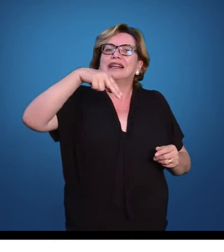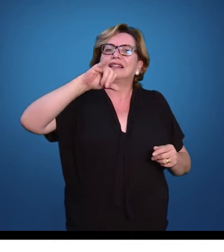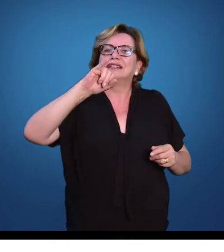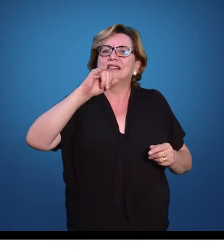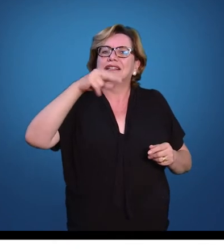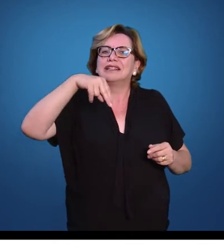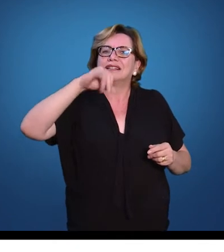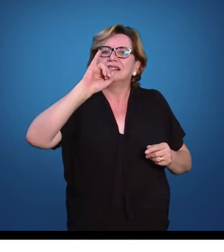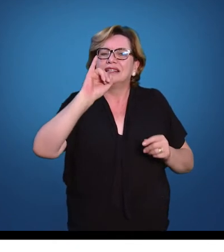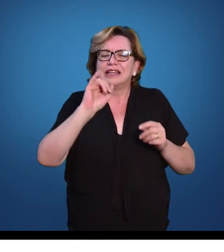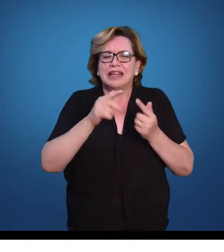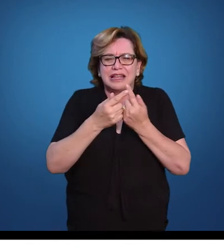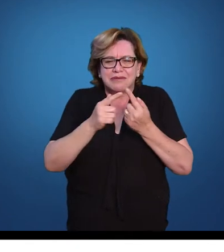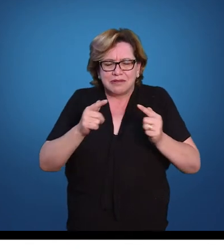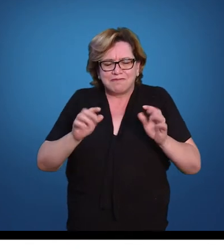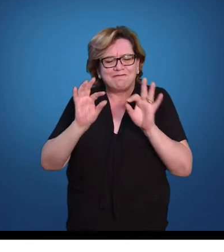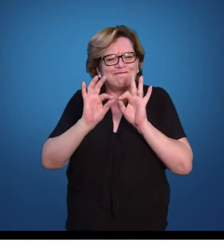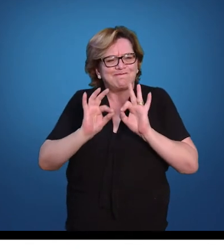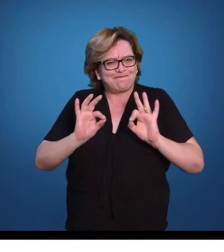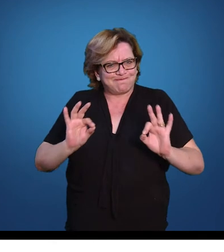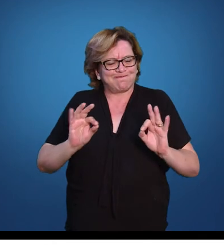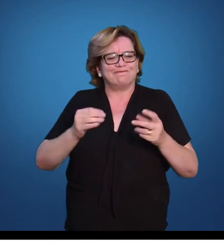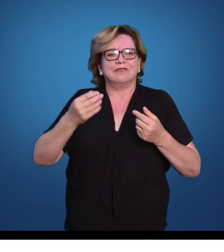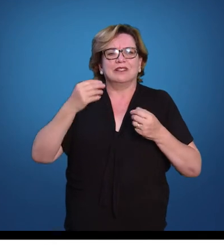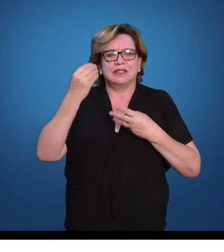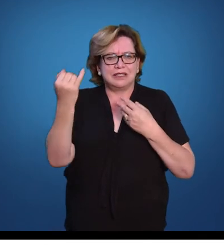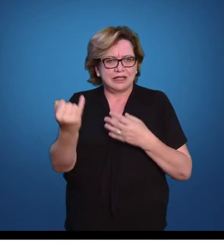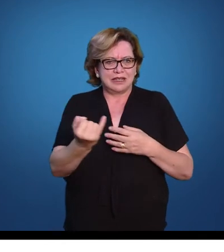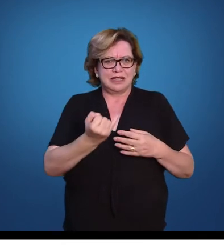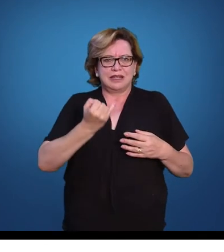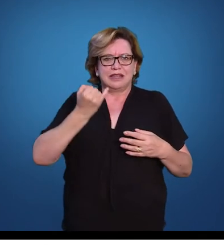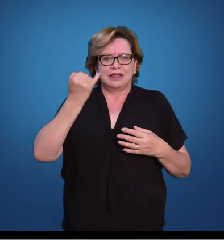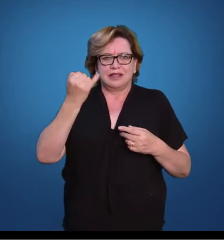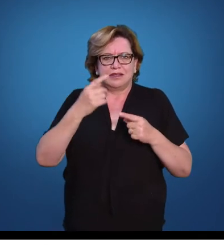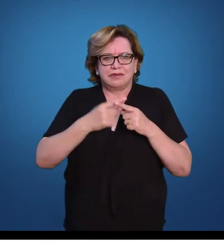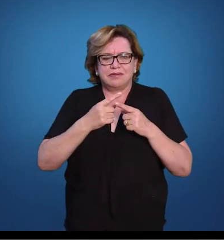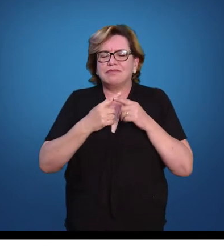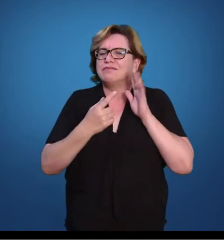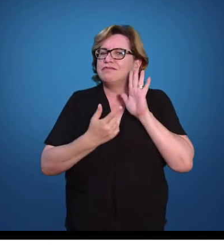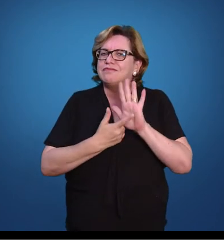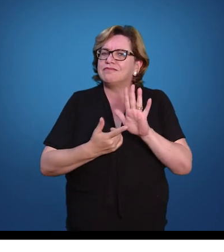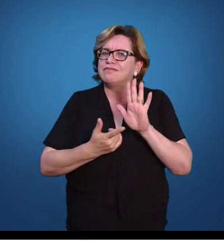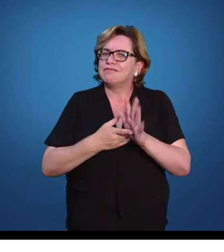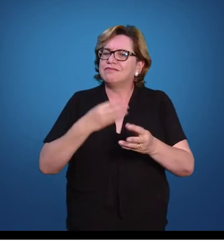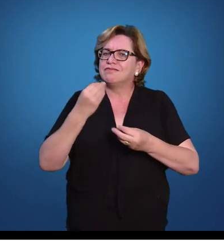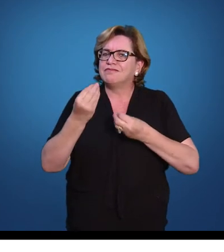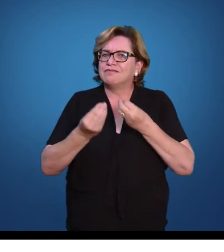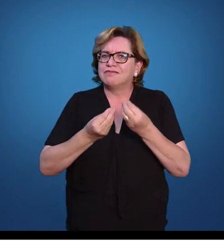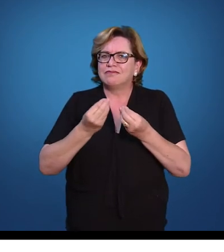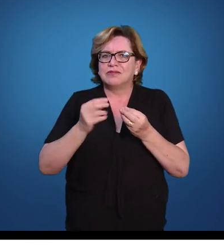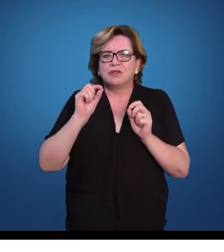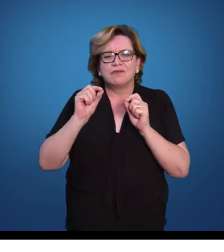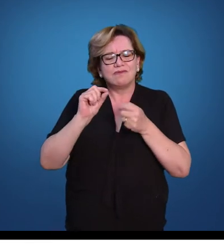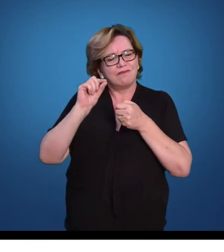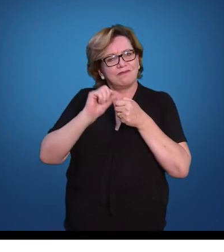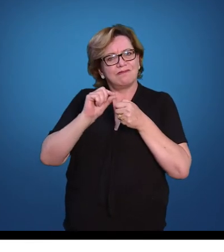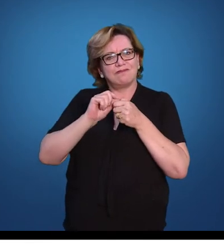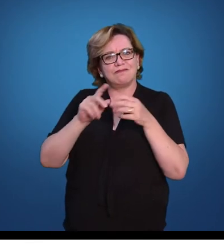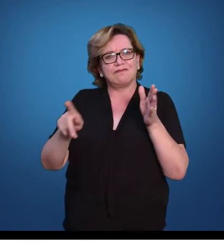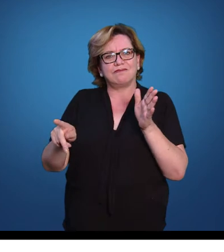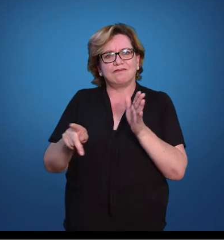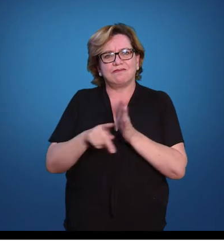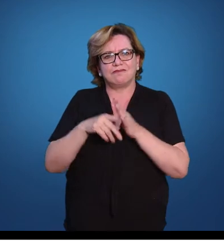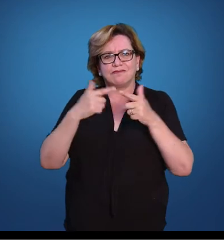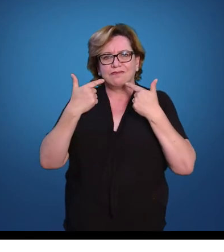uma gramática sofisticada, bastante importante, porque é o registro daquilo que se fez sobre